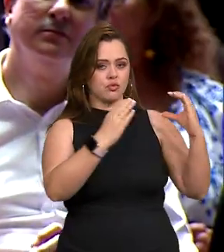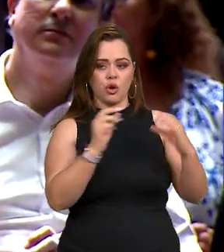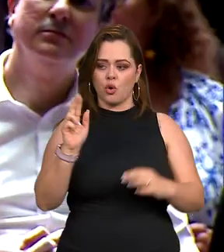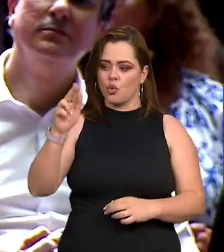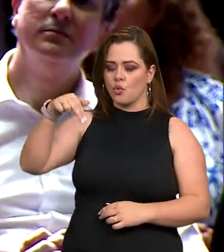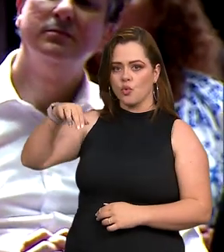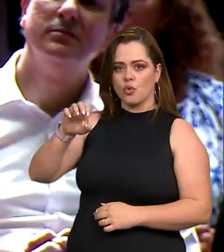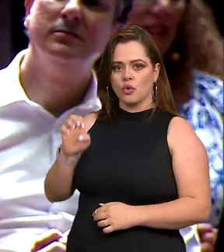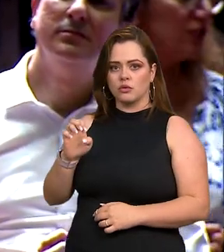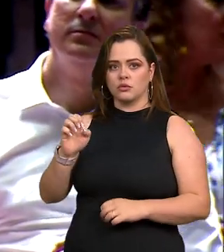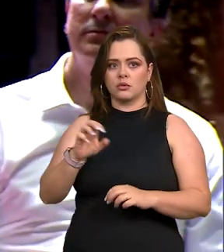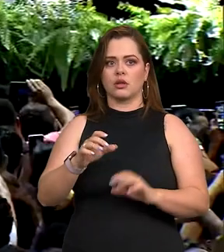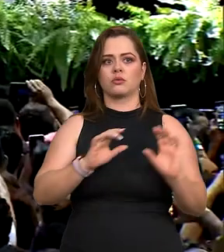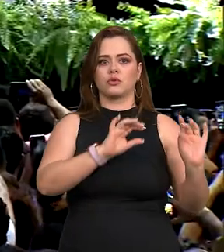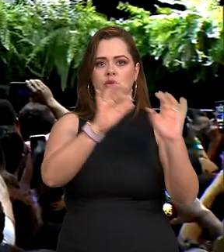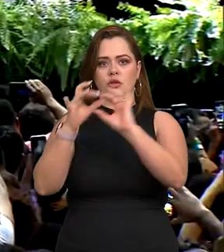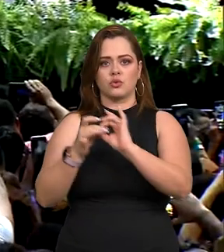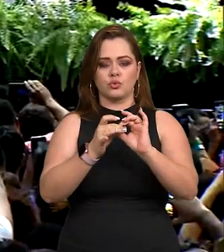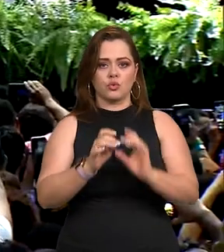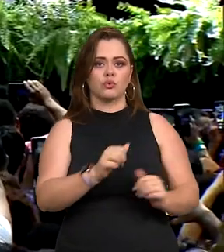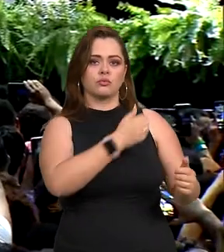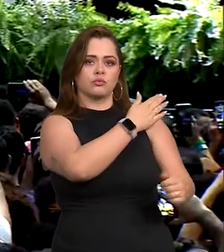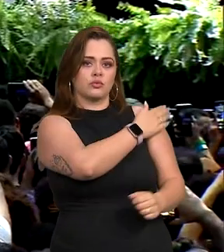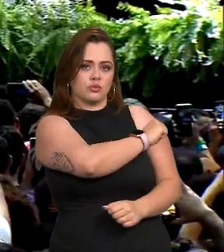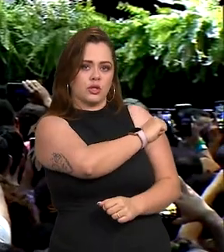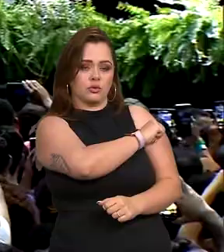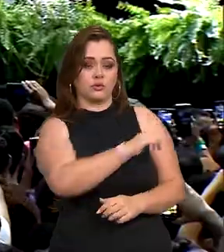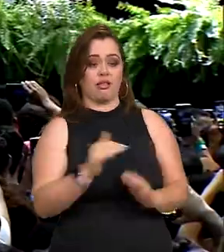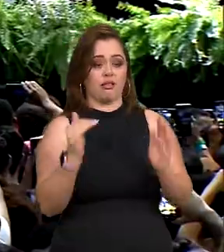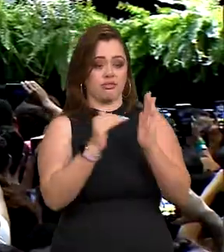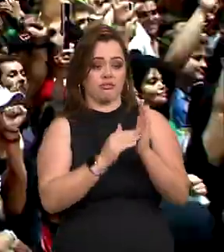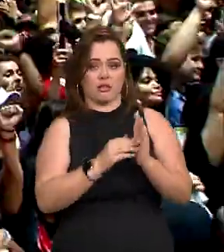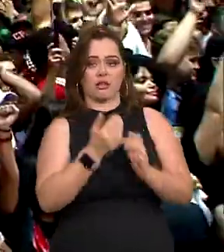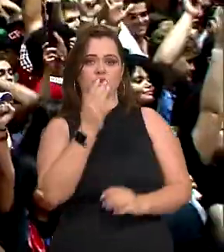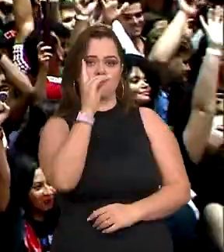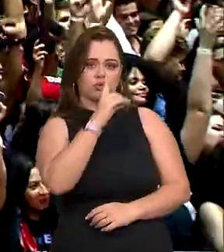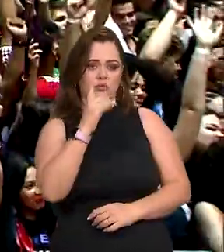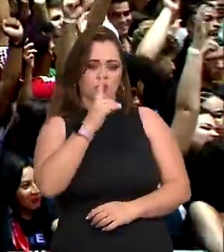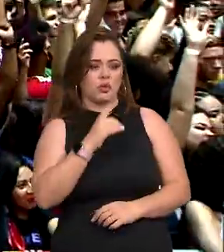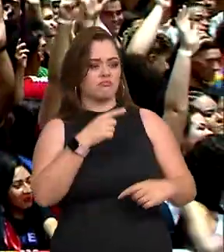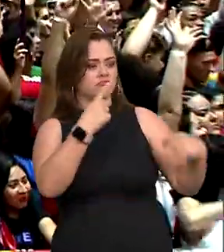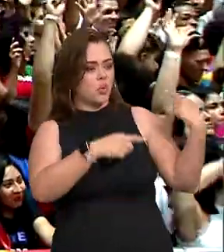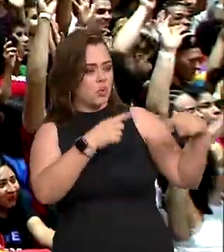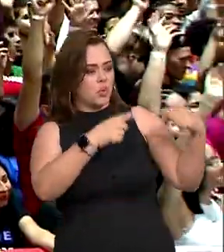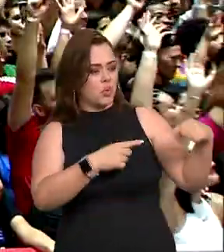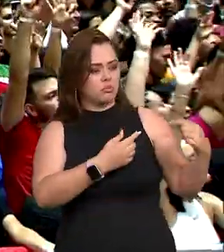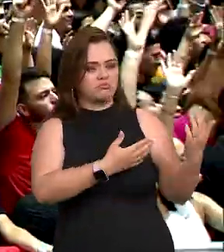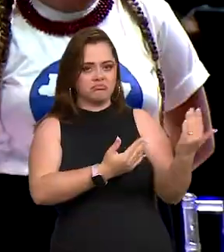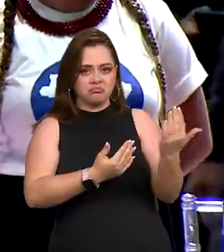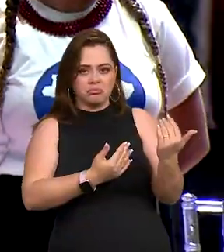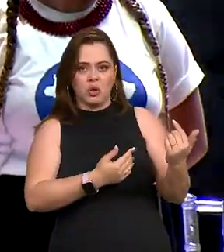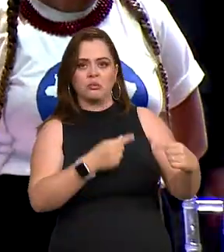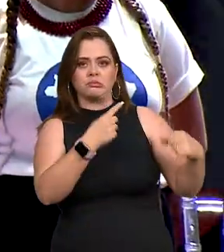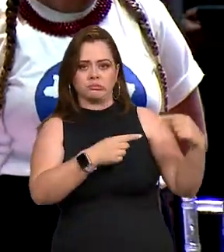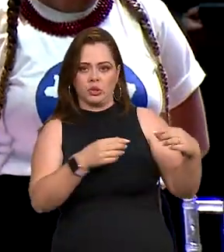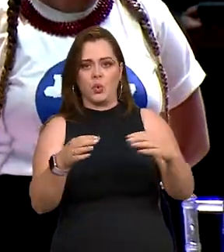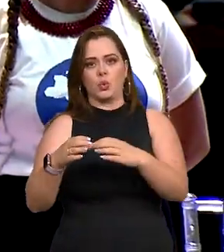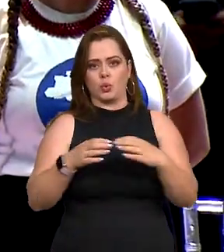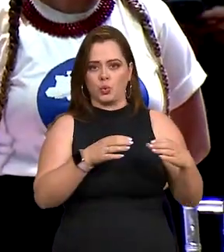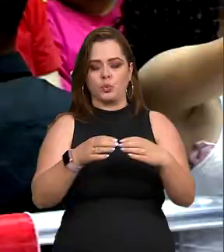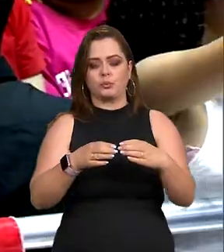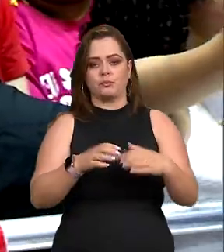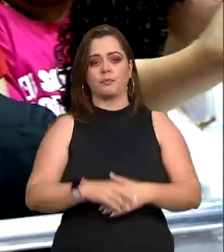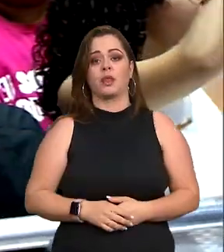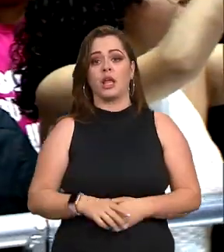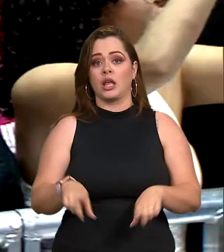Congresso da UNE, a União Nacional dos Estudantes. Até domingo, os jovens participam de debates, grupos de discussão